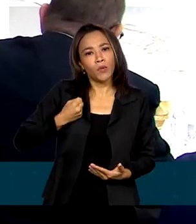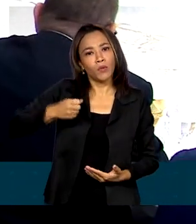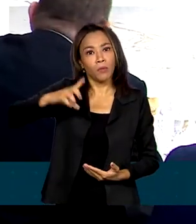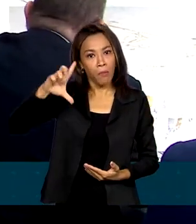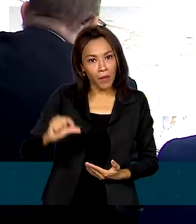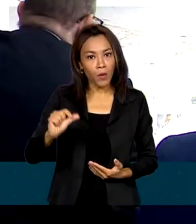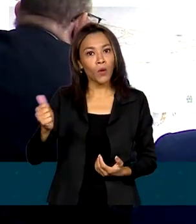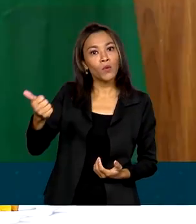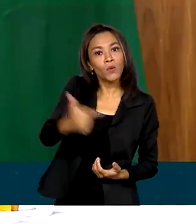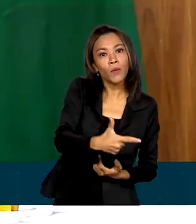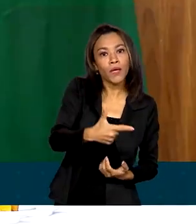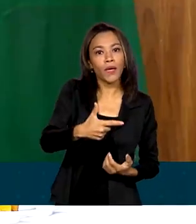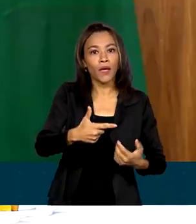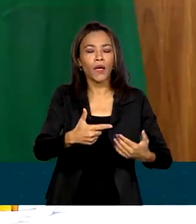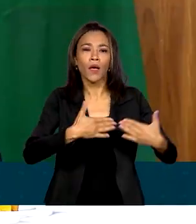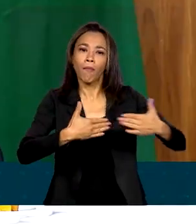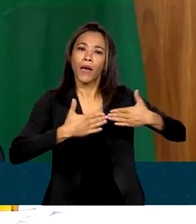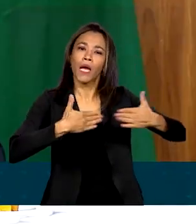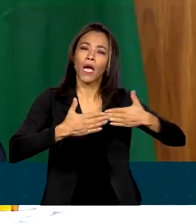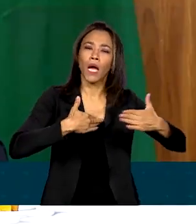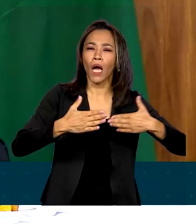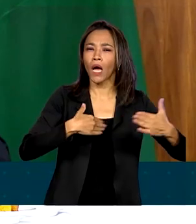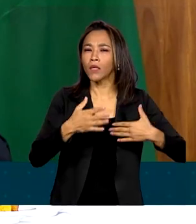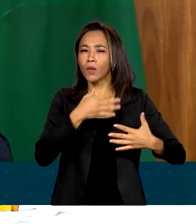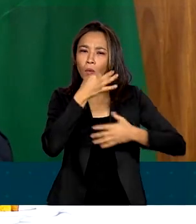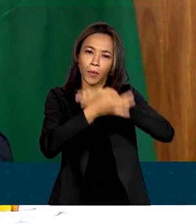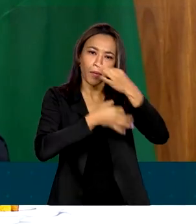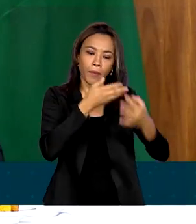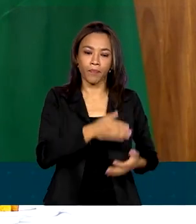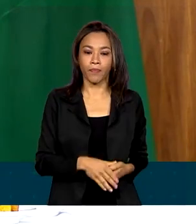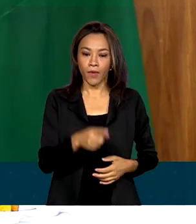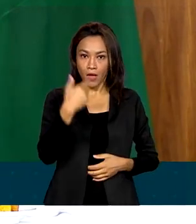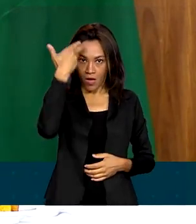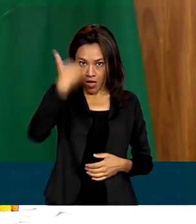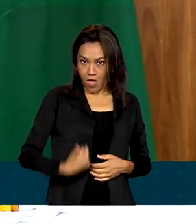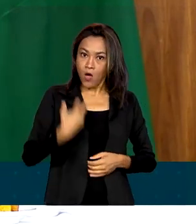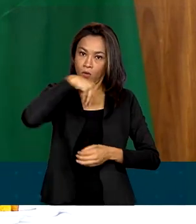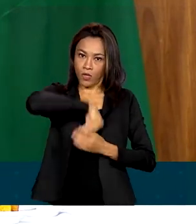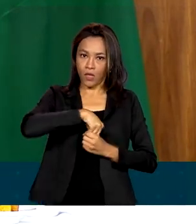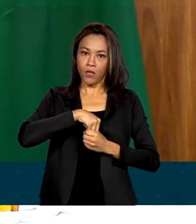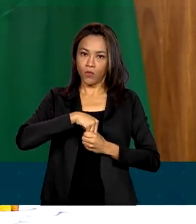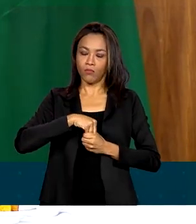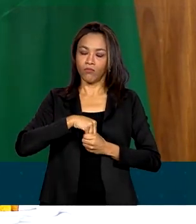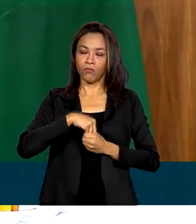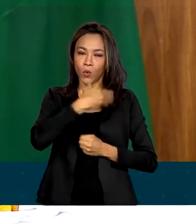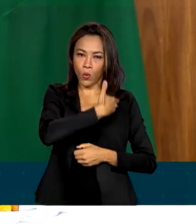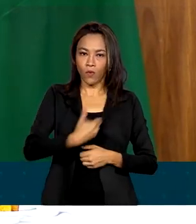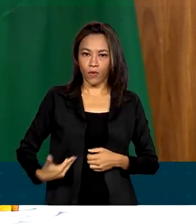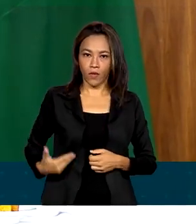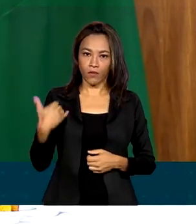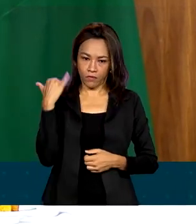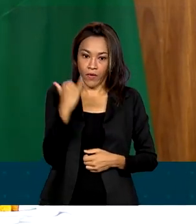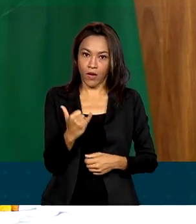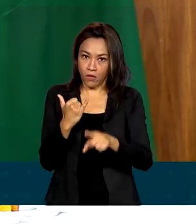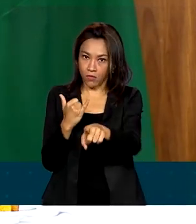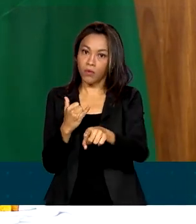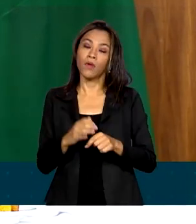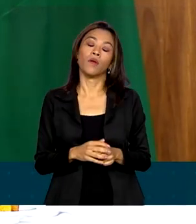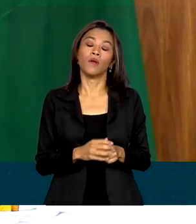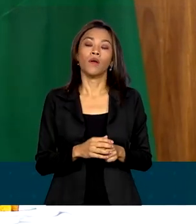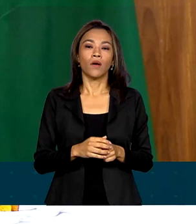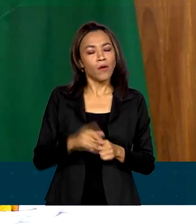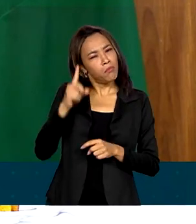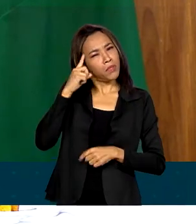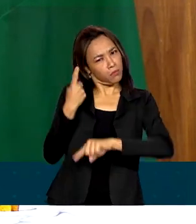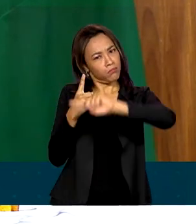previsões do mercado. Eu, dentro do governo, tenho demonstrado um otimismo muito grande.